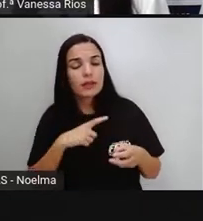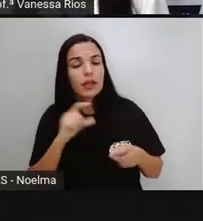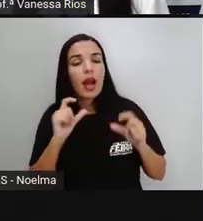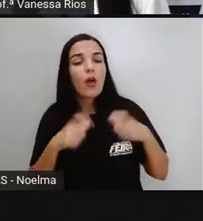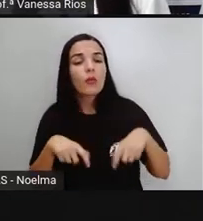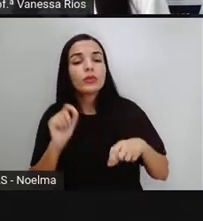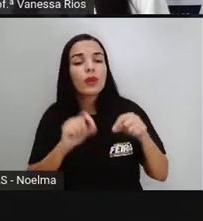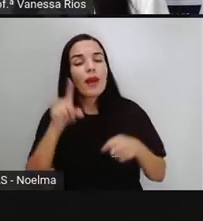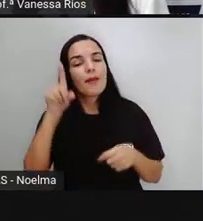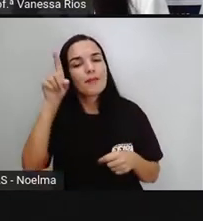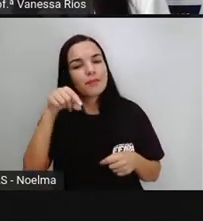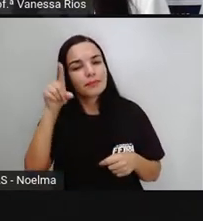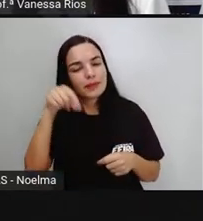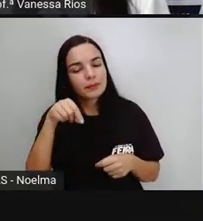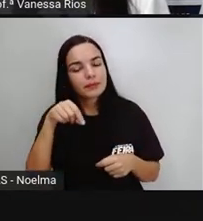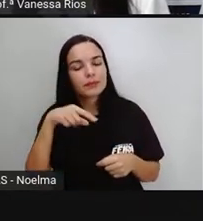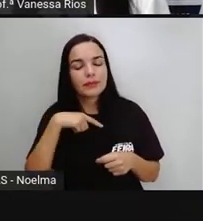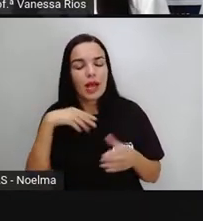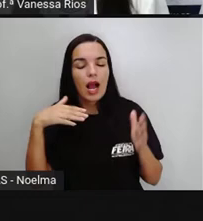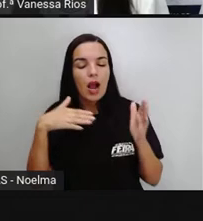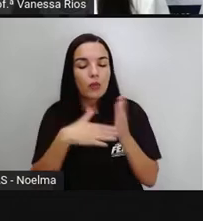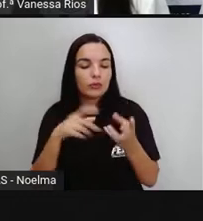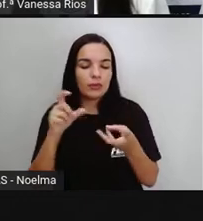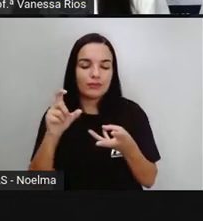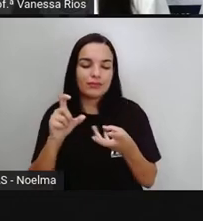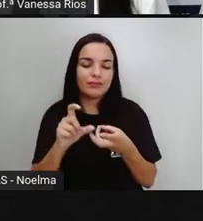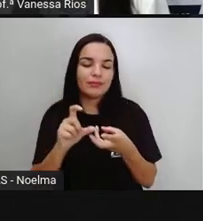é justamente a última sílaba.